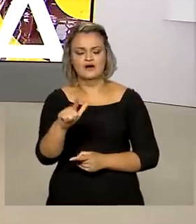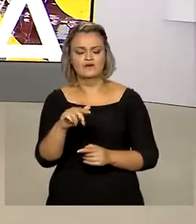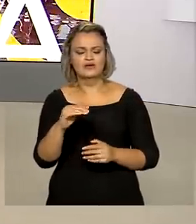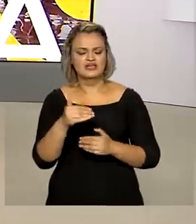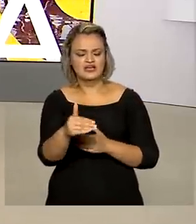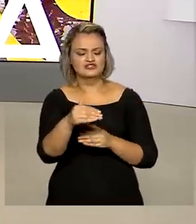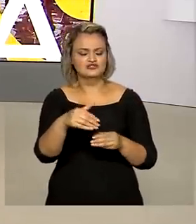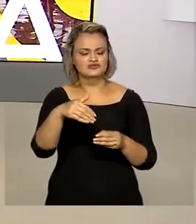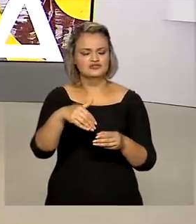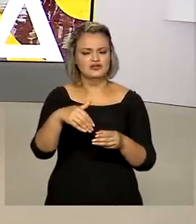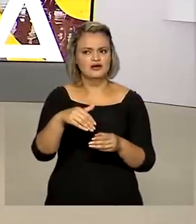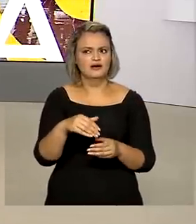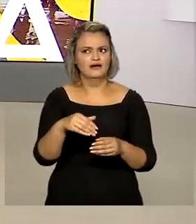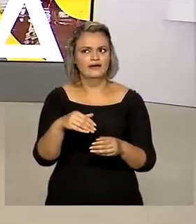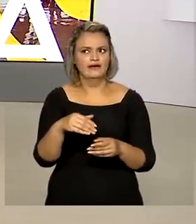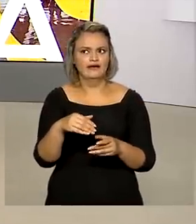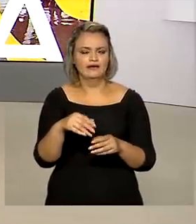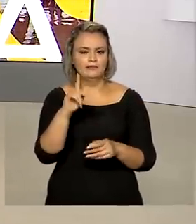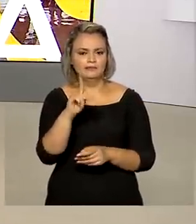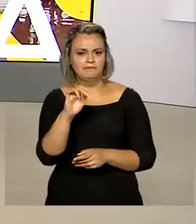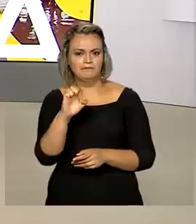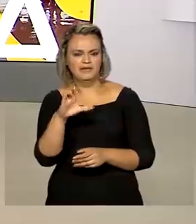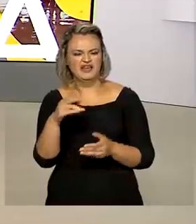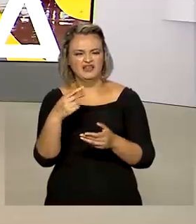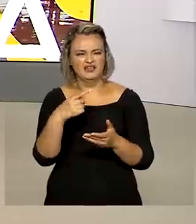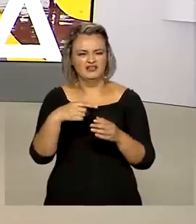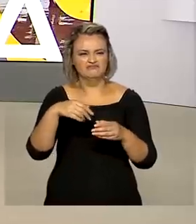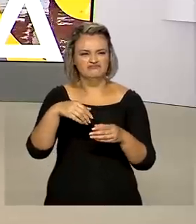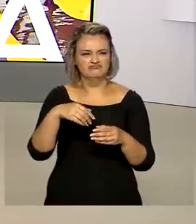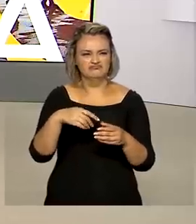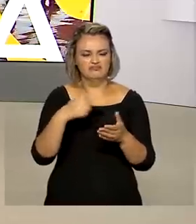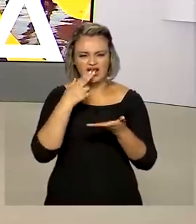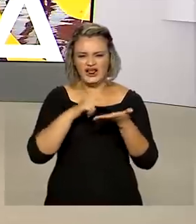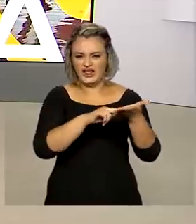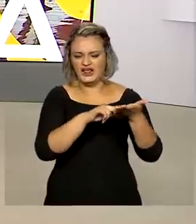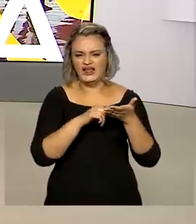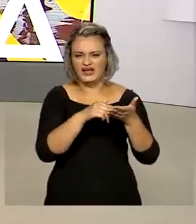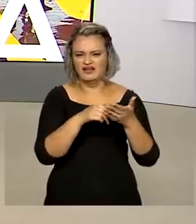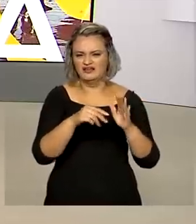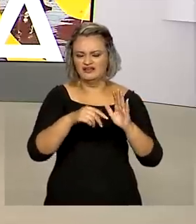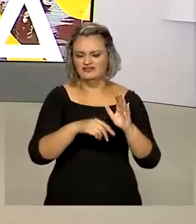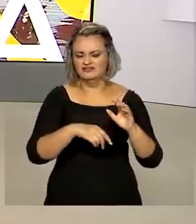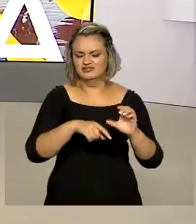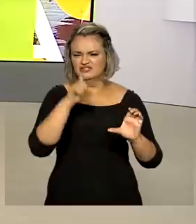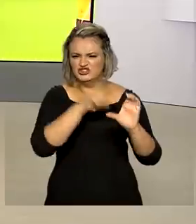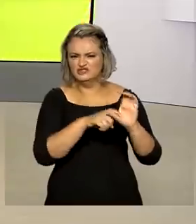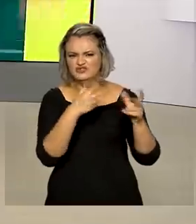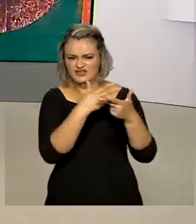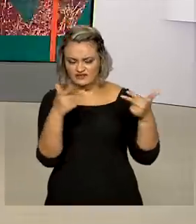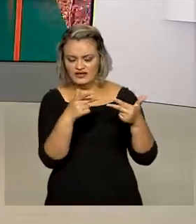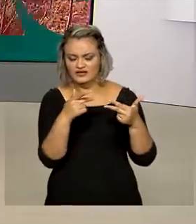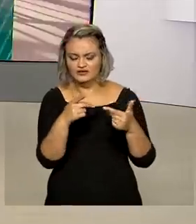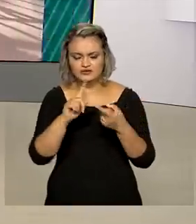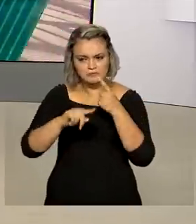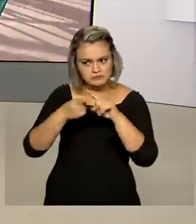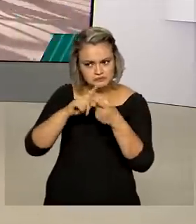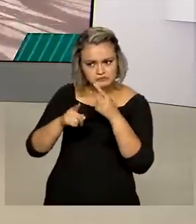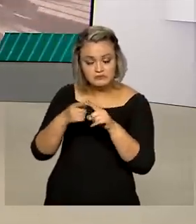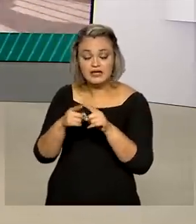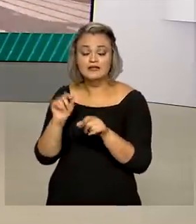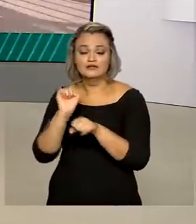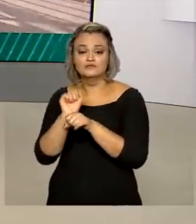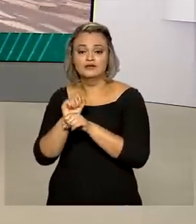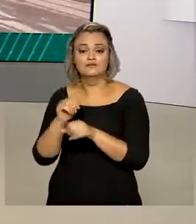Precatórios, que são dívidas da União já reconhecidas pela Justiça. A proposta de emenda à Constituição deve ser votada